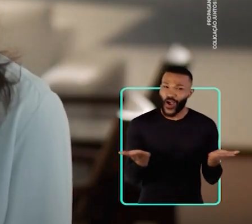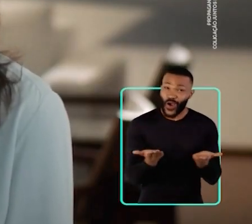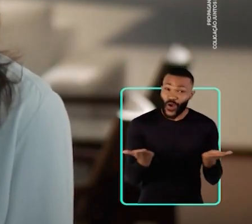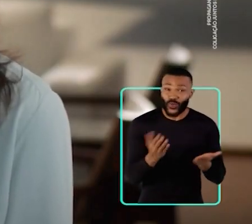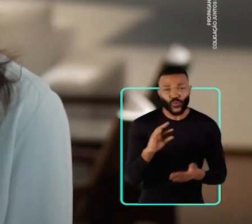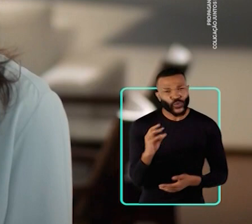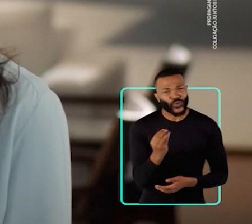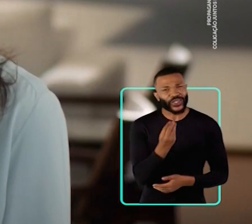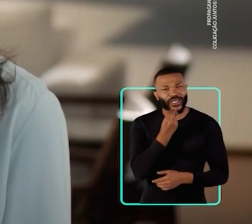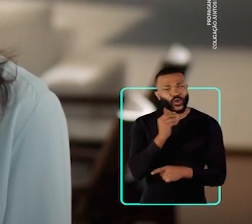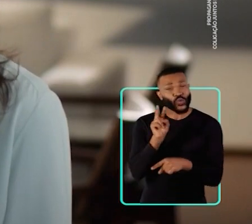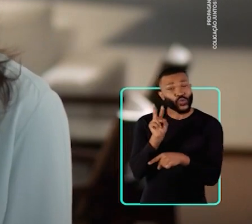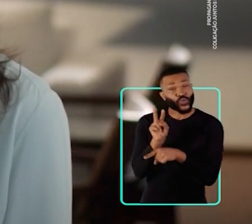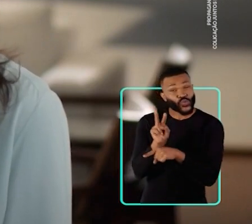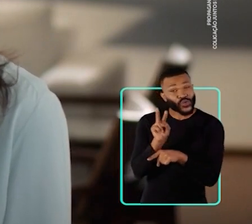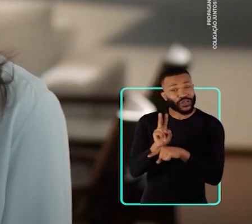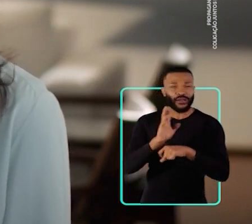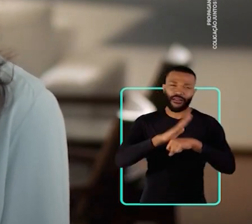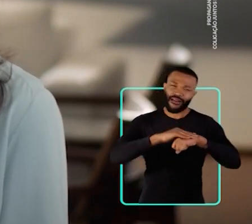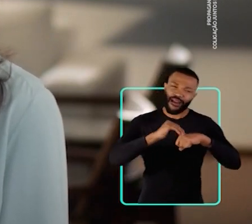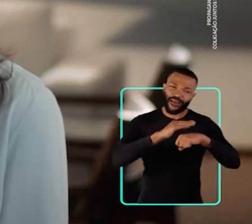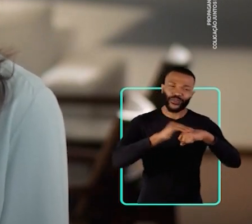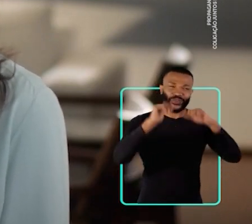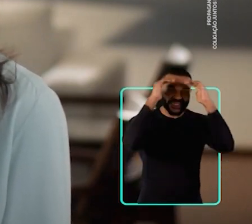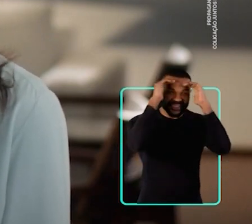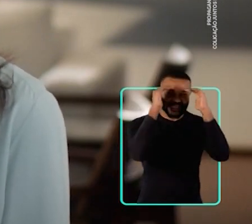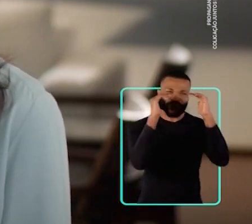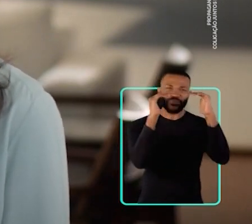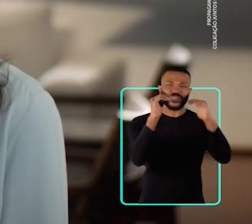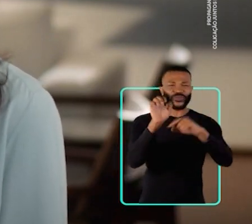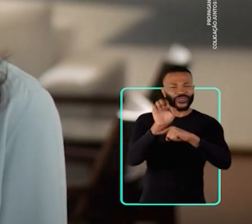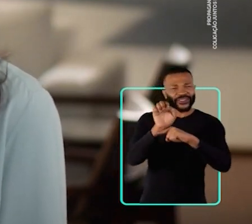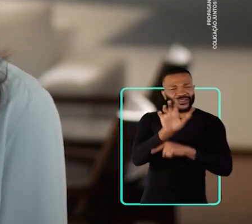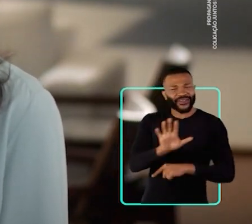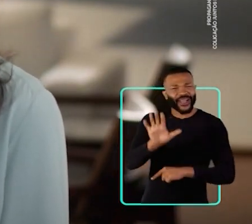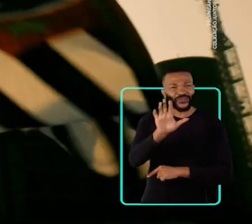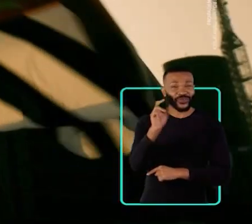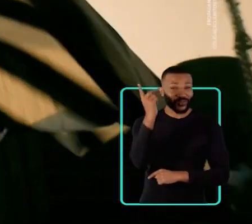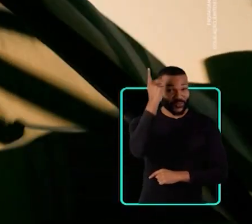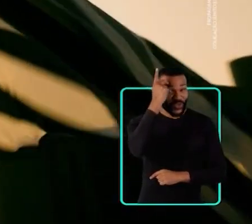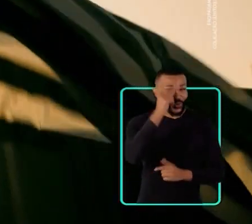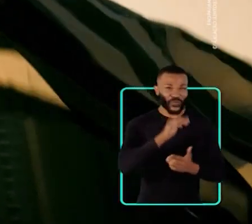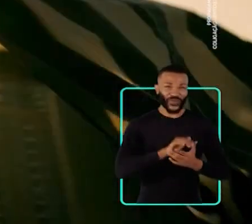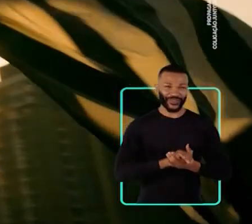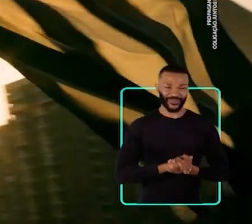é a vez de levar esse cuidado, esse carinho e respeito para todo o nosso estado de São Paulo.